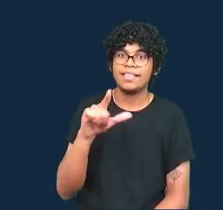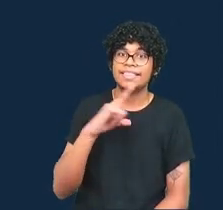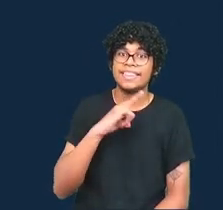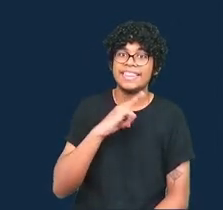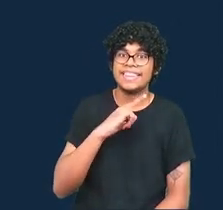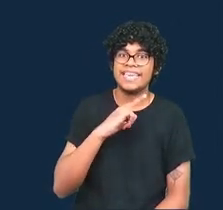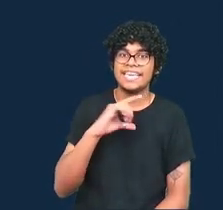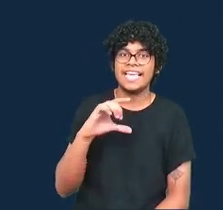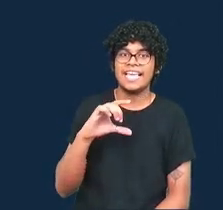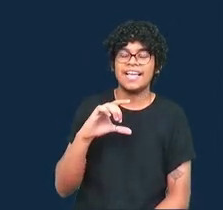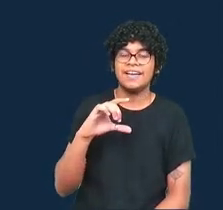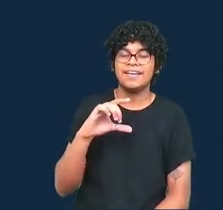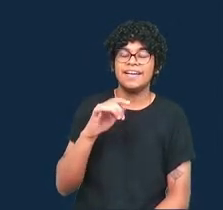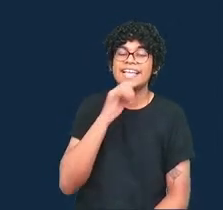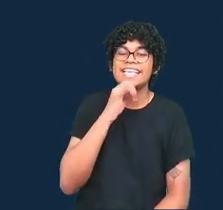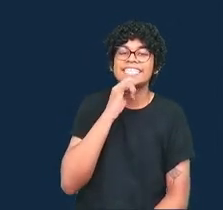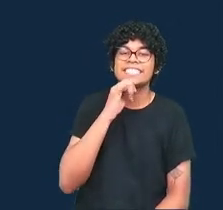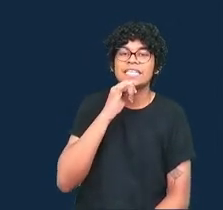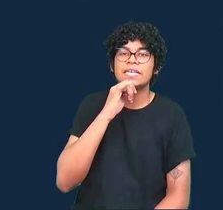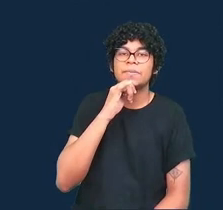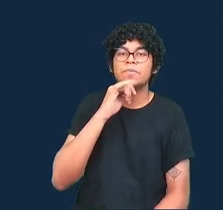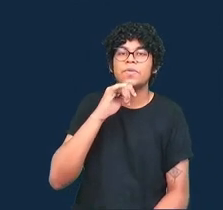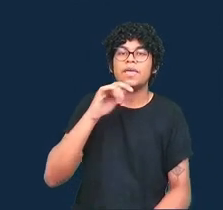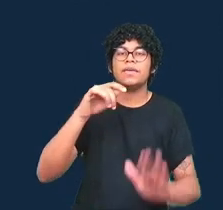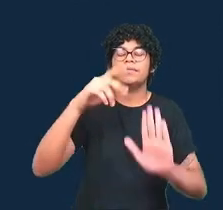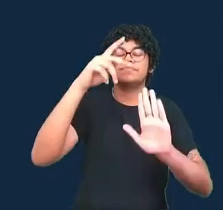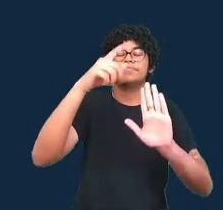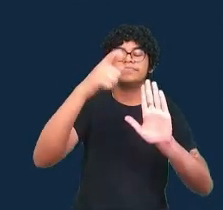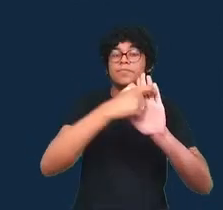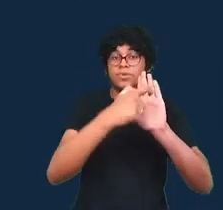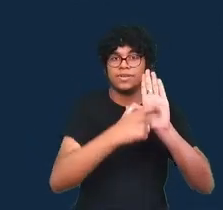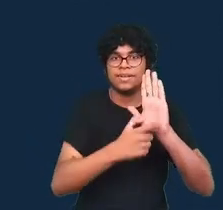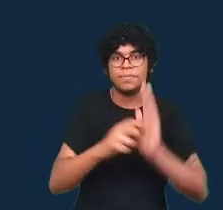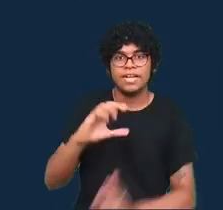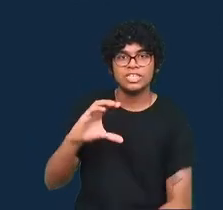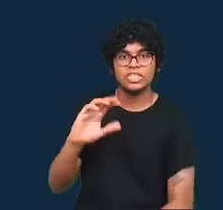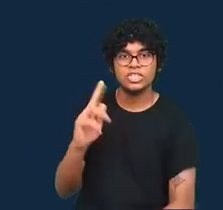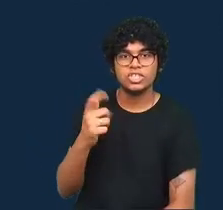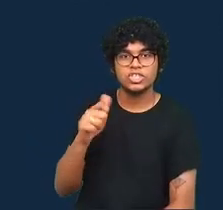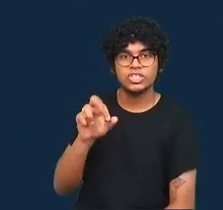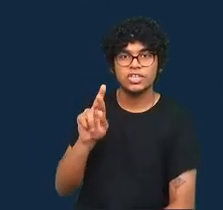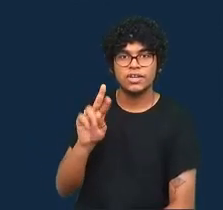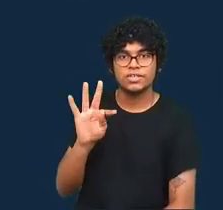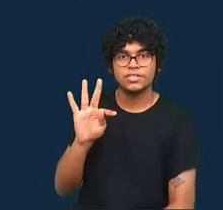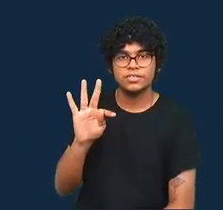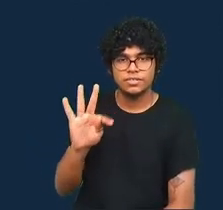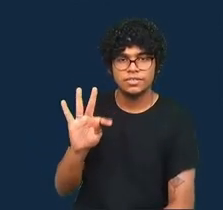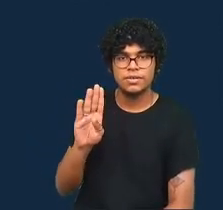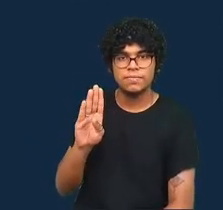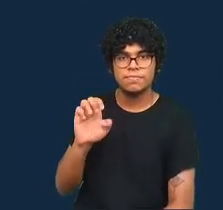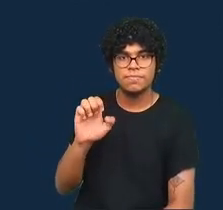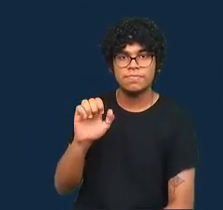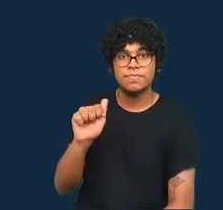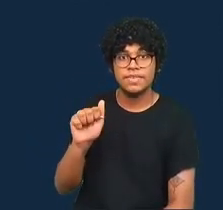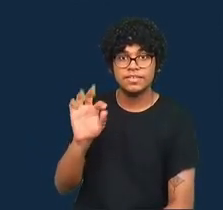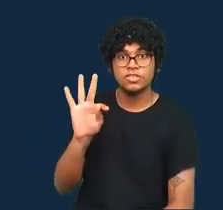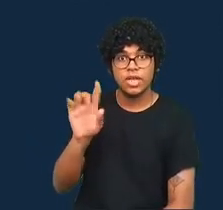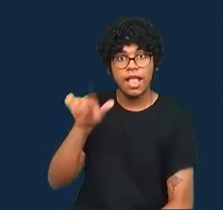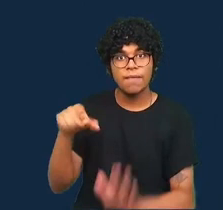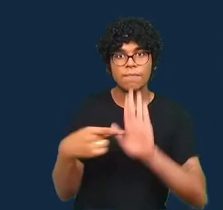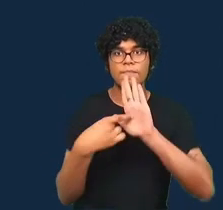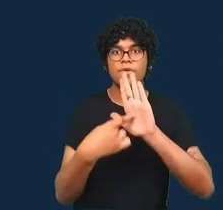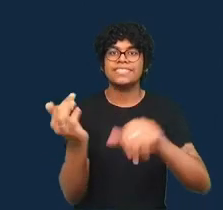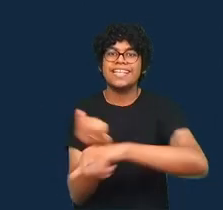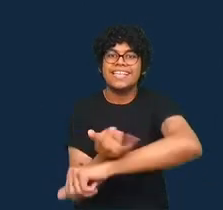bem conhecido dos jornalistas de dados e aqui as reações emocionais eles querem que